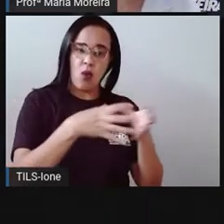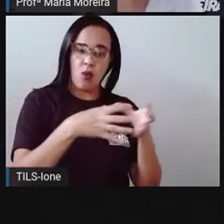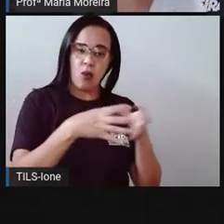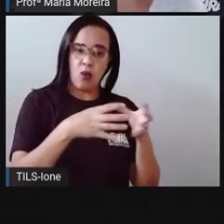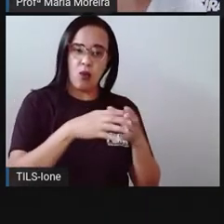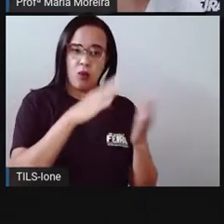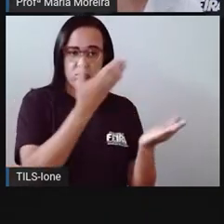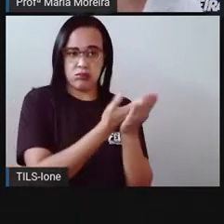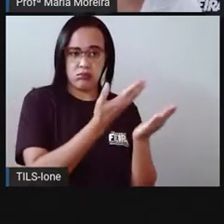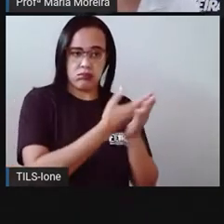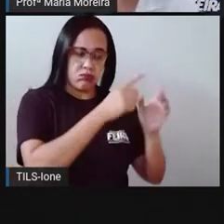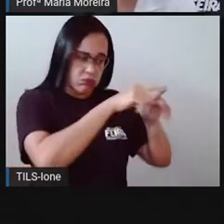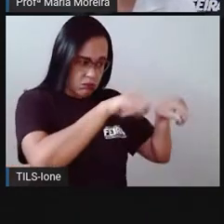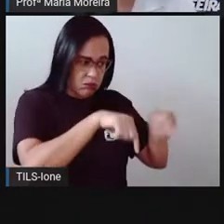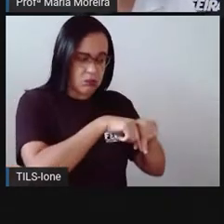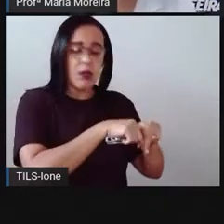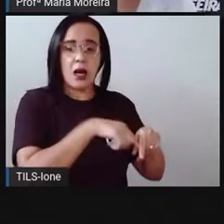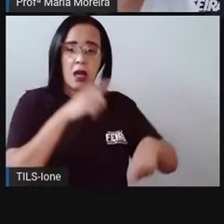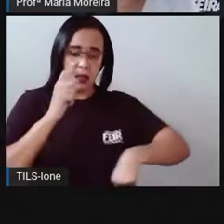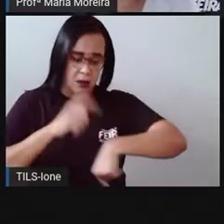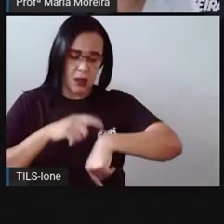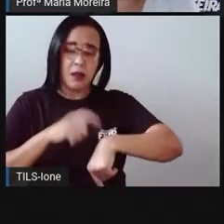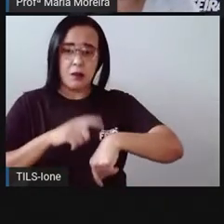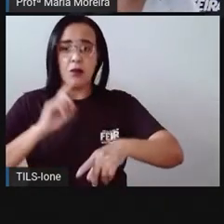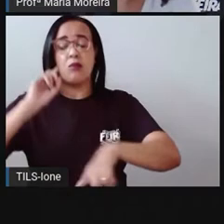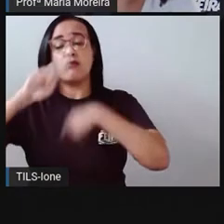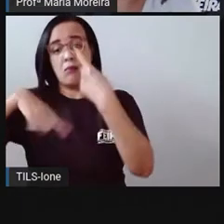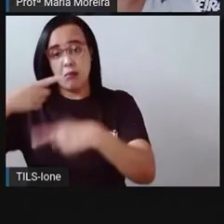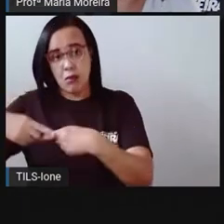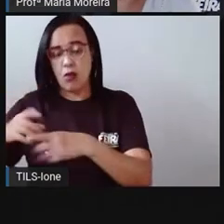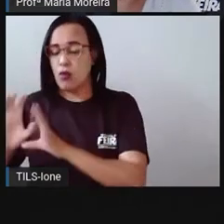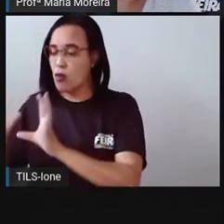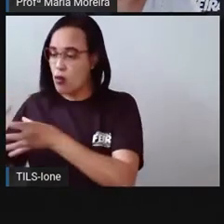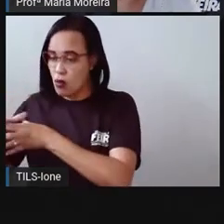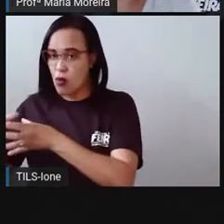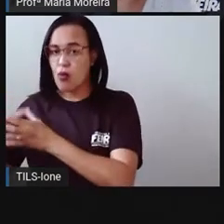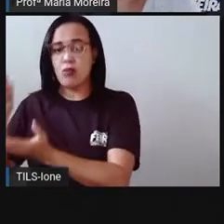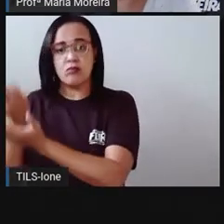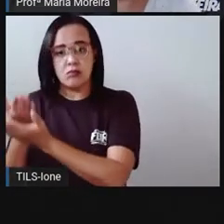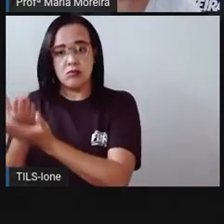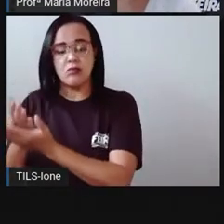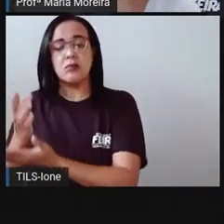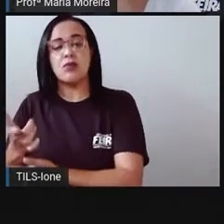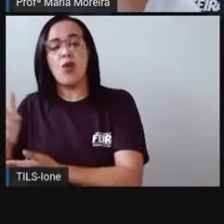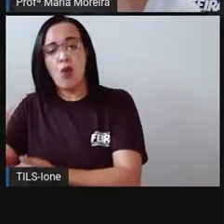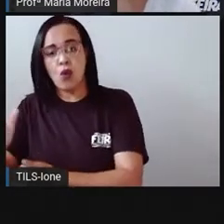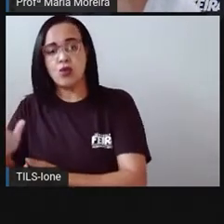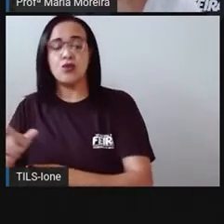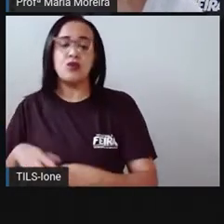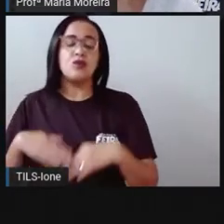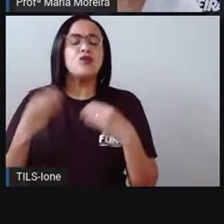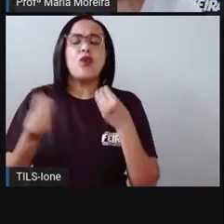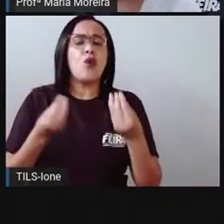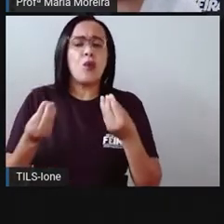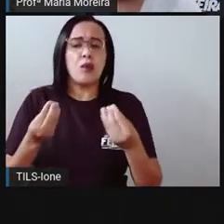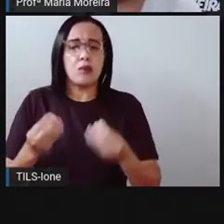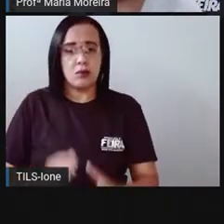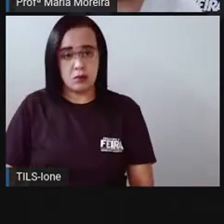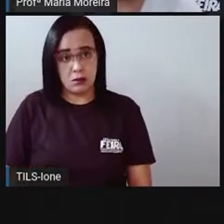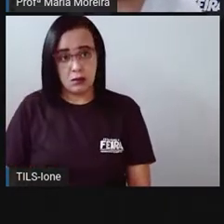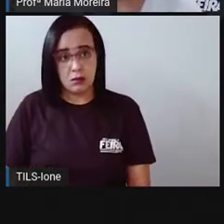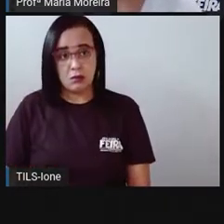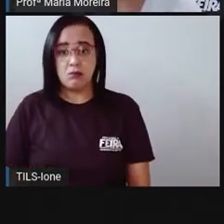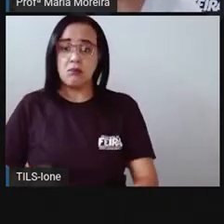escola, quanto tempo depois deveria ir à segunda turma, quanto